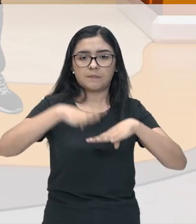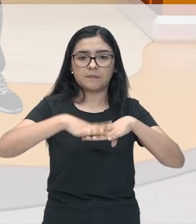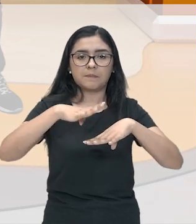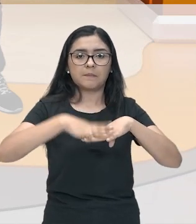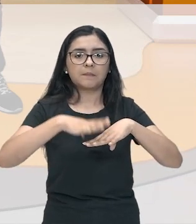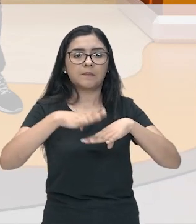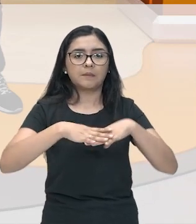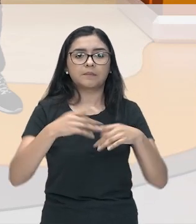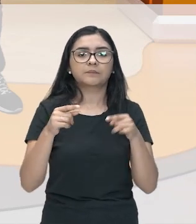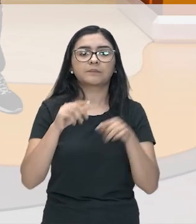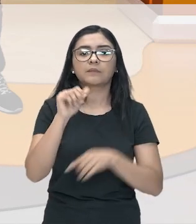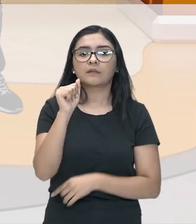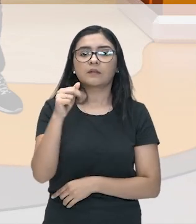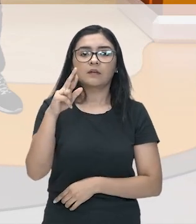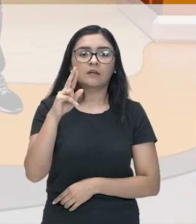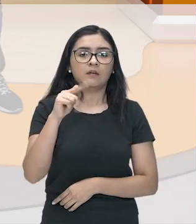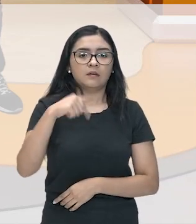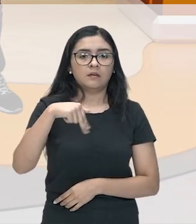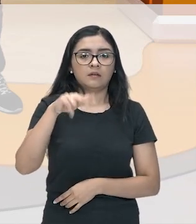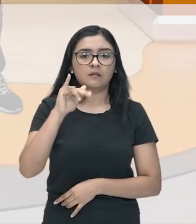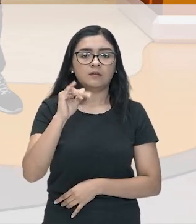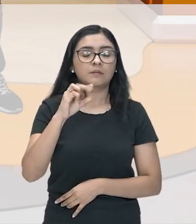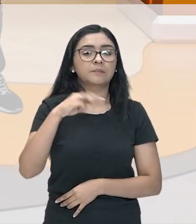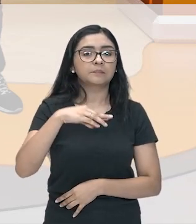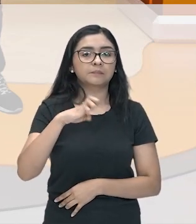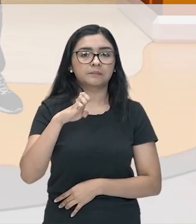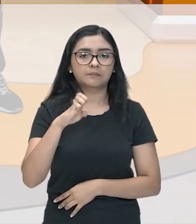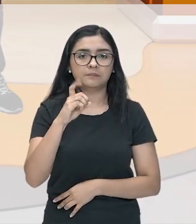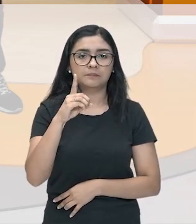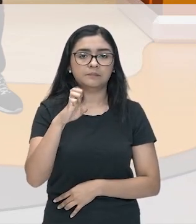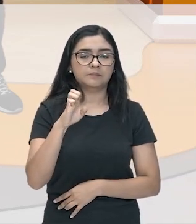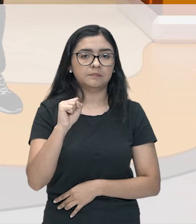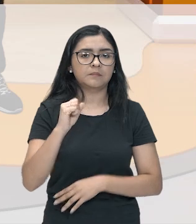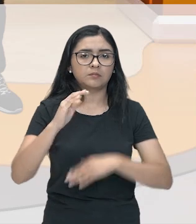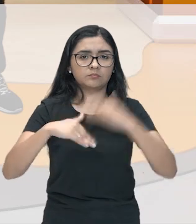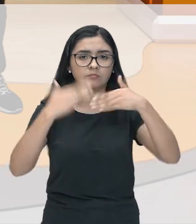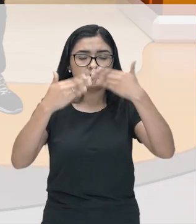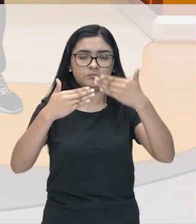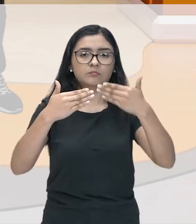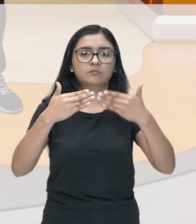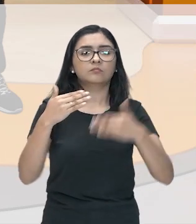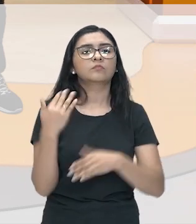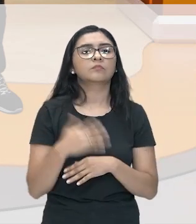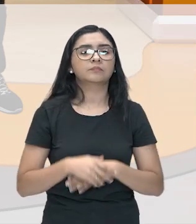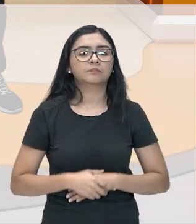fez avanços na geometria e na física enquanto Hipócrates